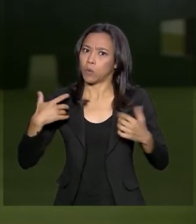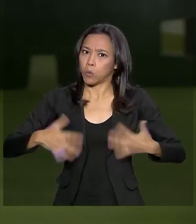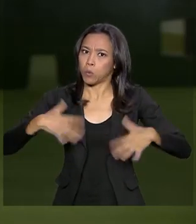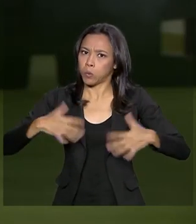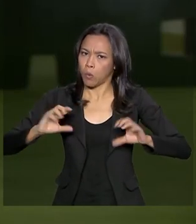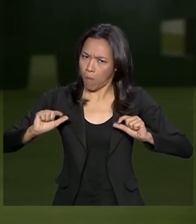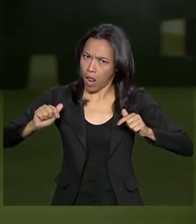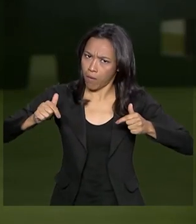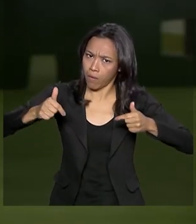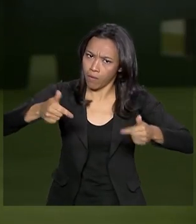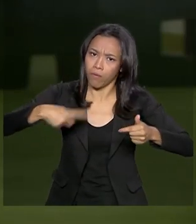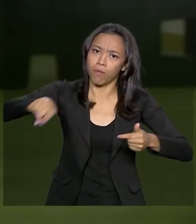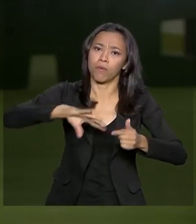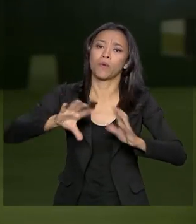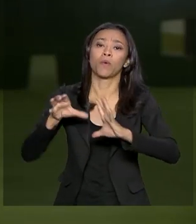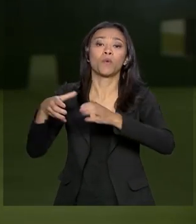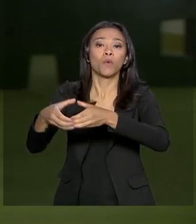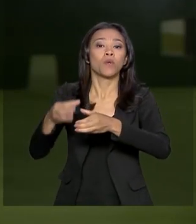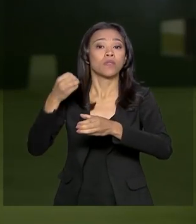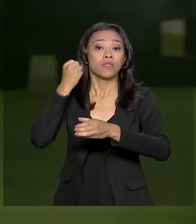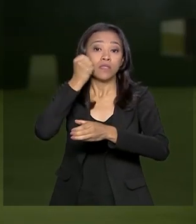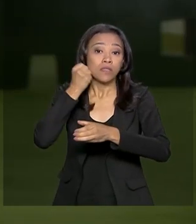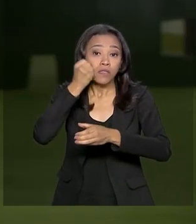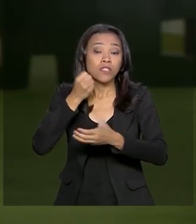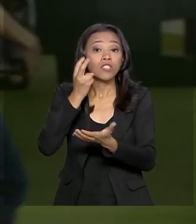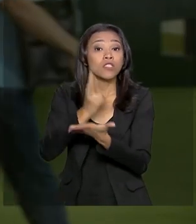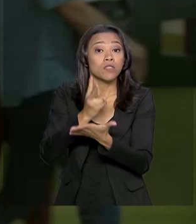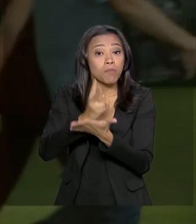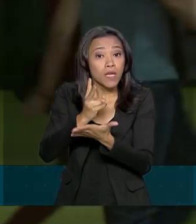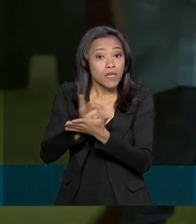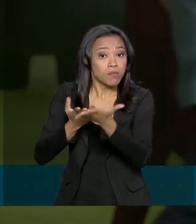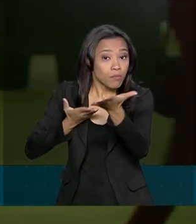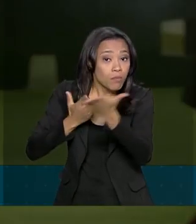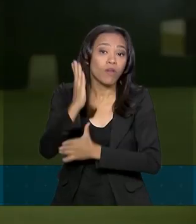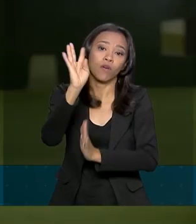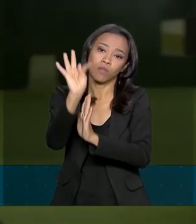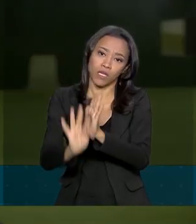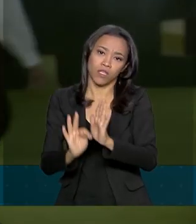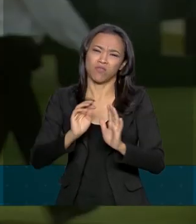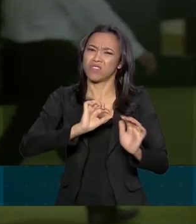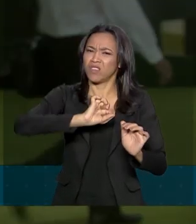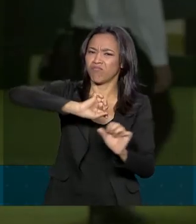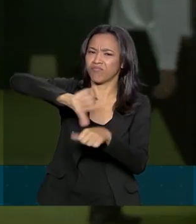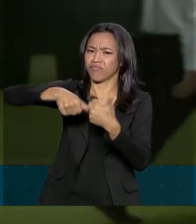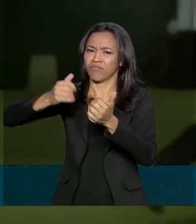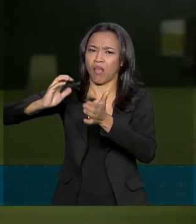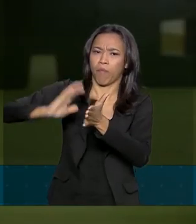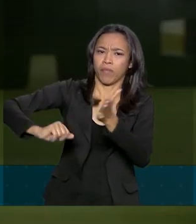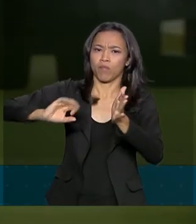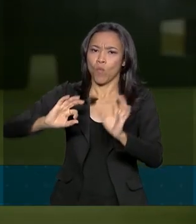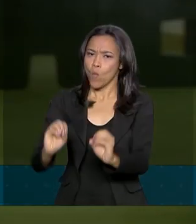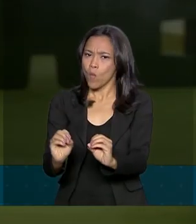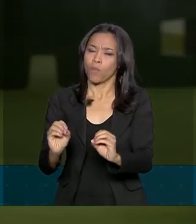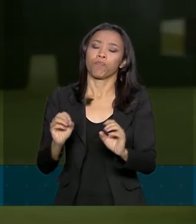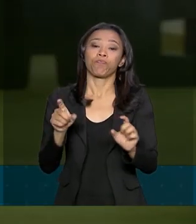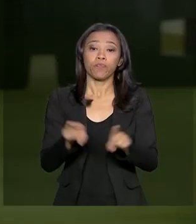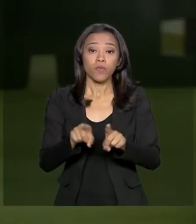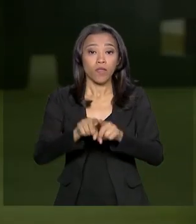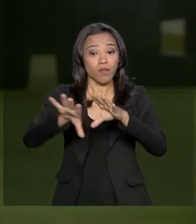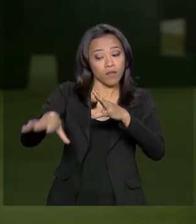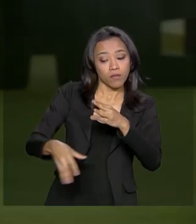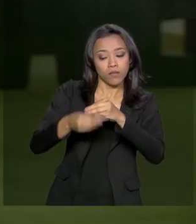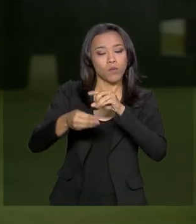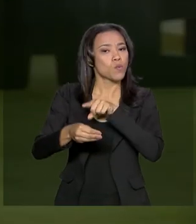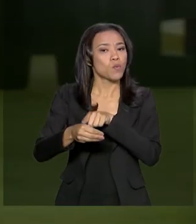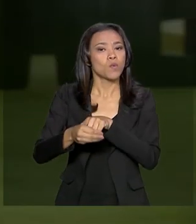senadores a ideia de aprovar o mesmo texto que saiu da Câmara, sem alterações, e apresentar uma PEC paralela